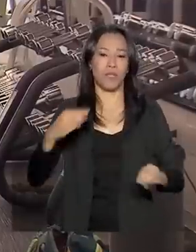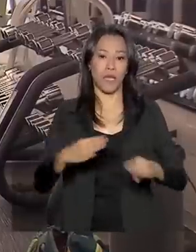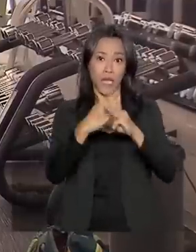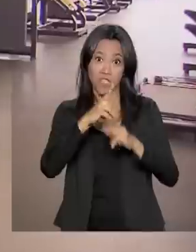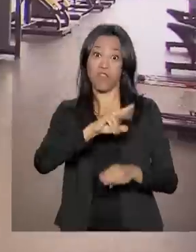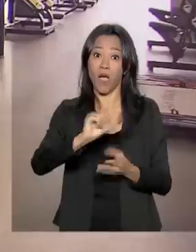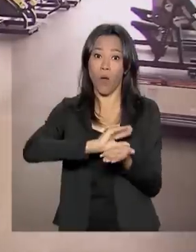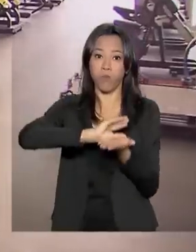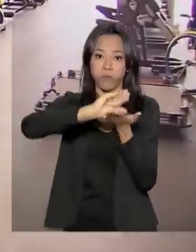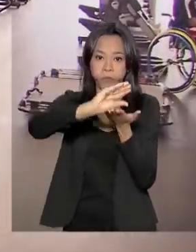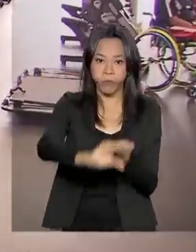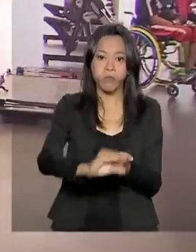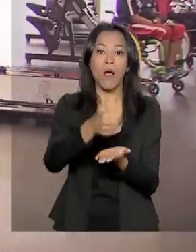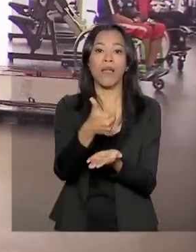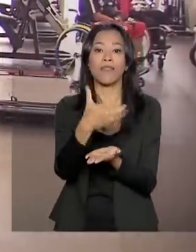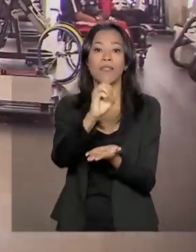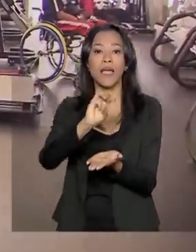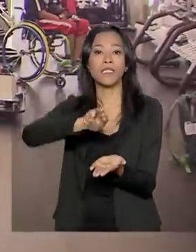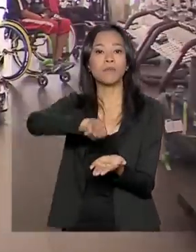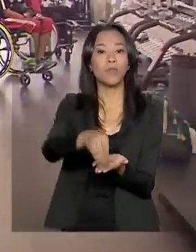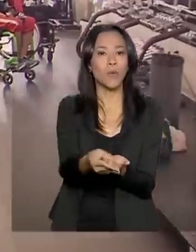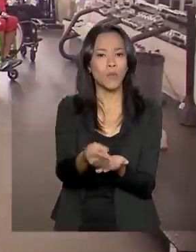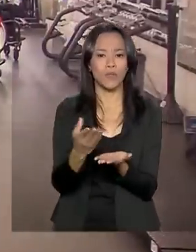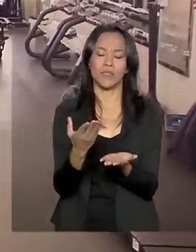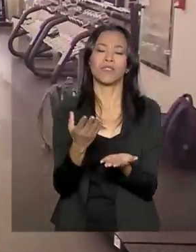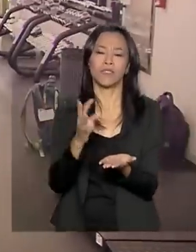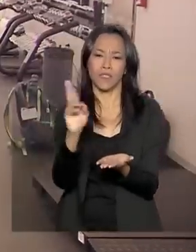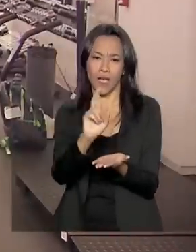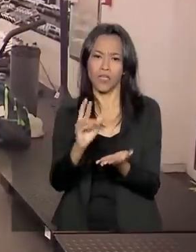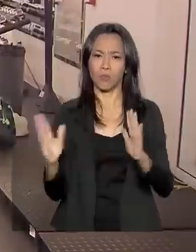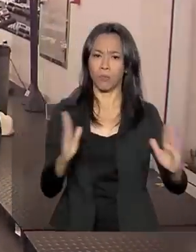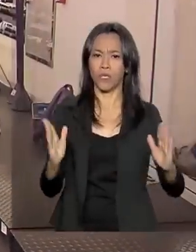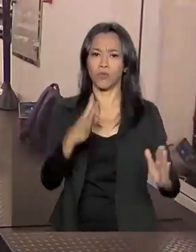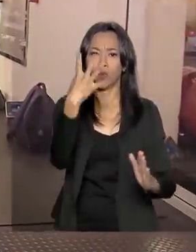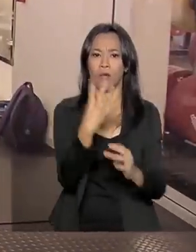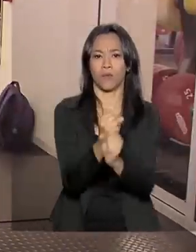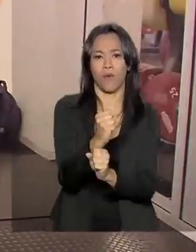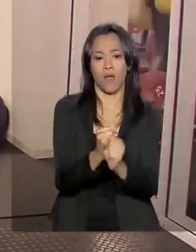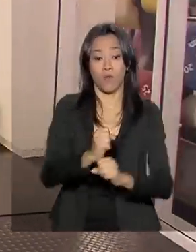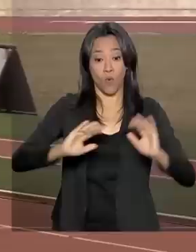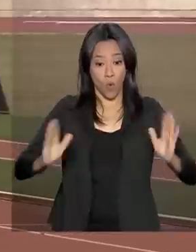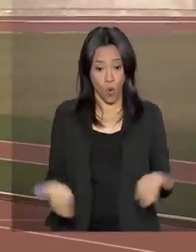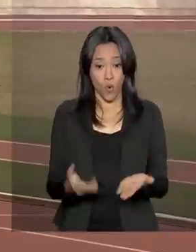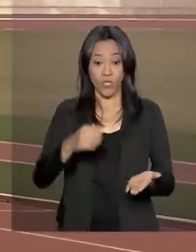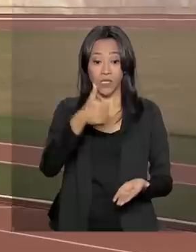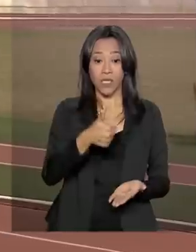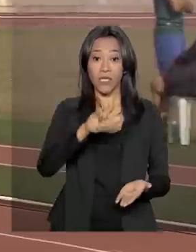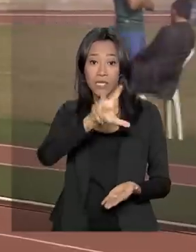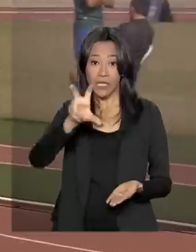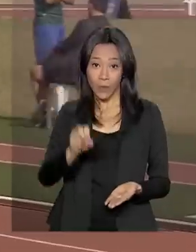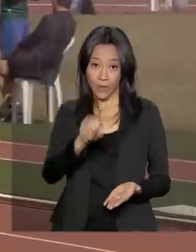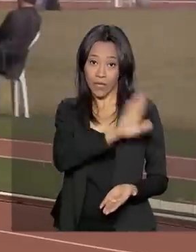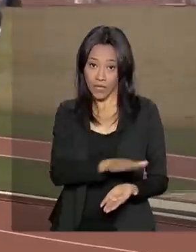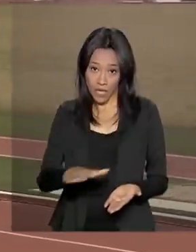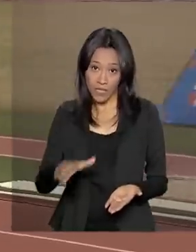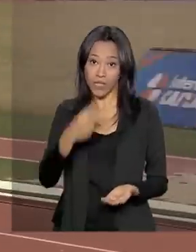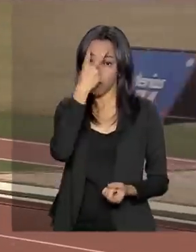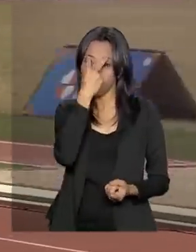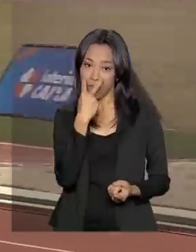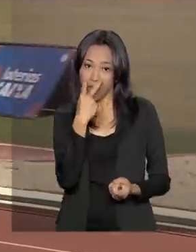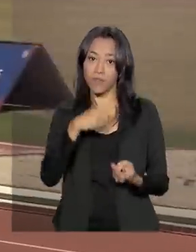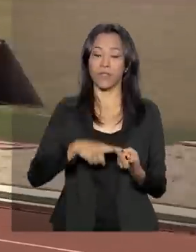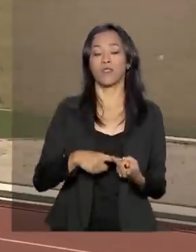em patrocínio nos próximos quatro anos. Hoje, apenas 150 crianças com deficiência visual,